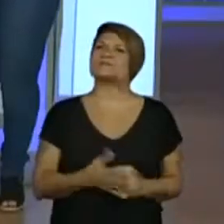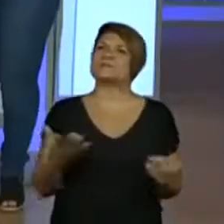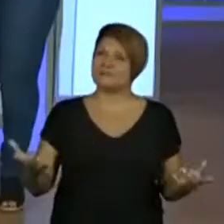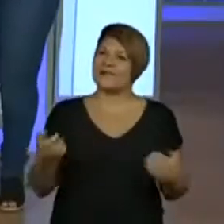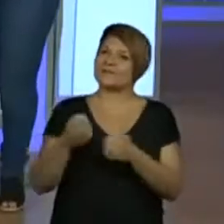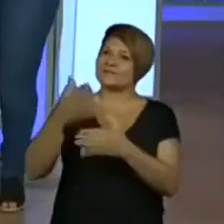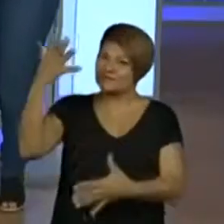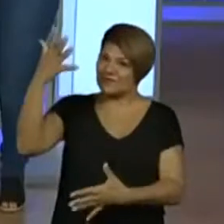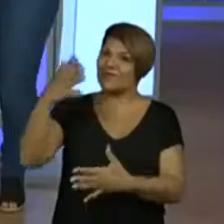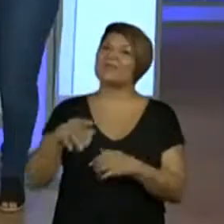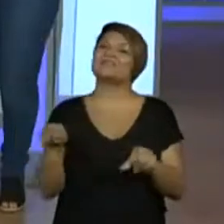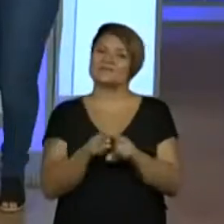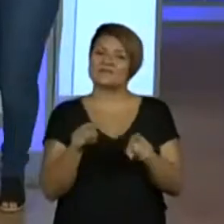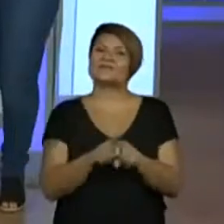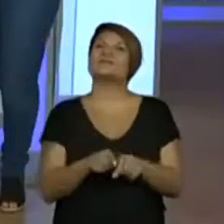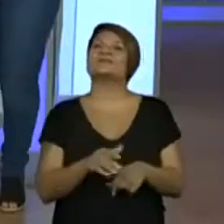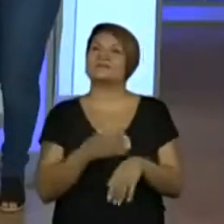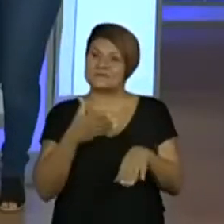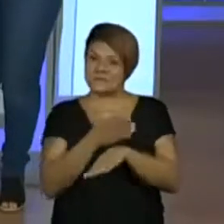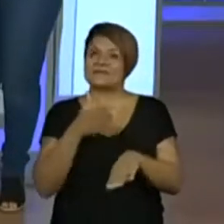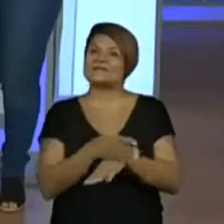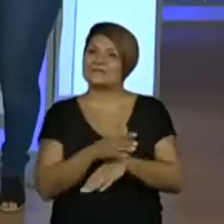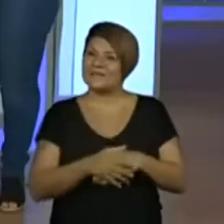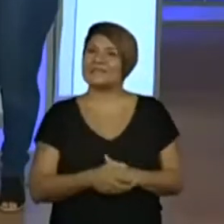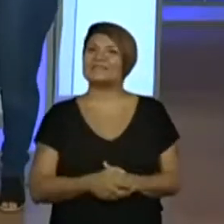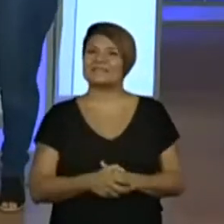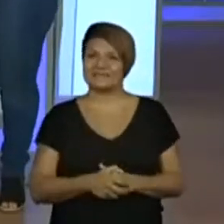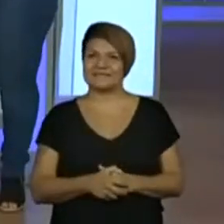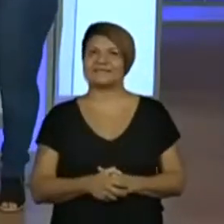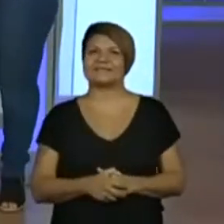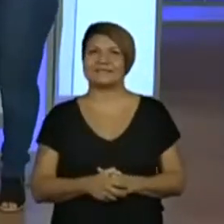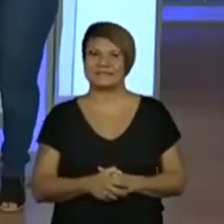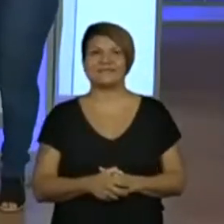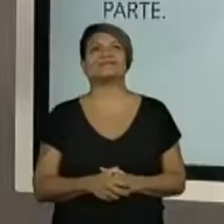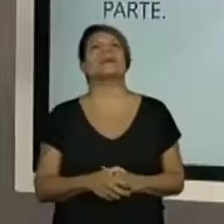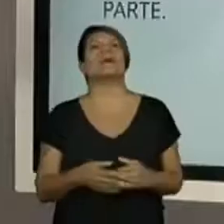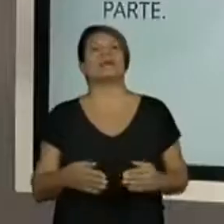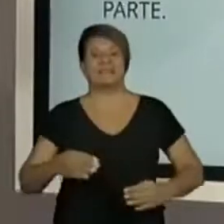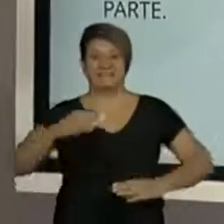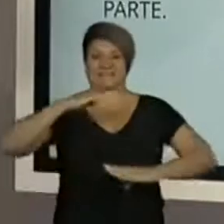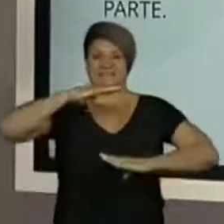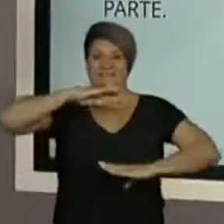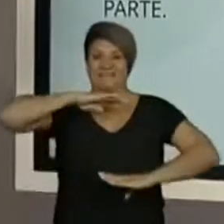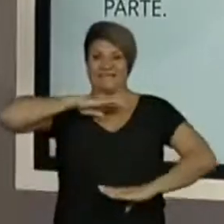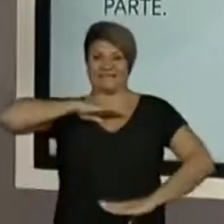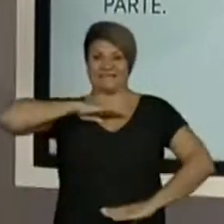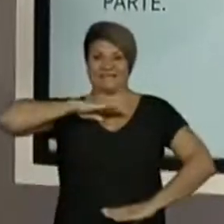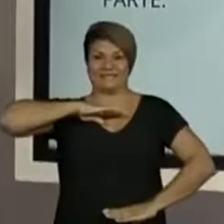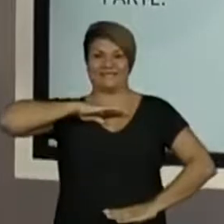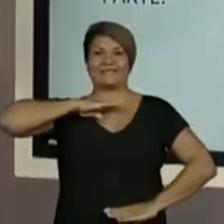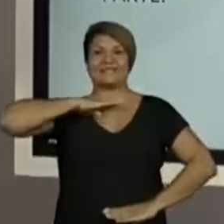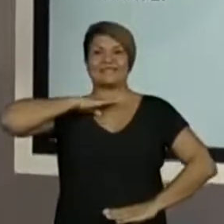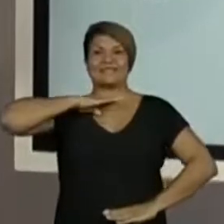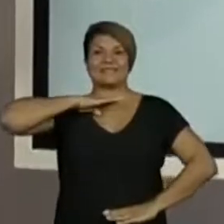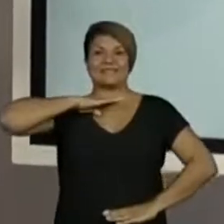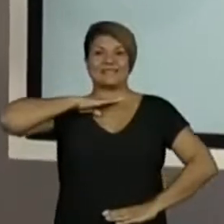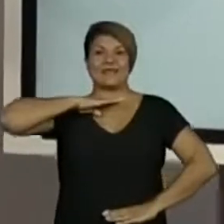professora do chat que está participando da aula e você que está aí também. Tronco! Ah, então a gente tem o tronco!